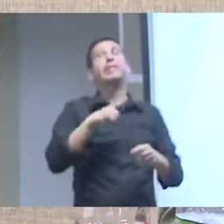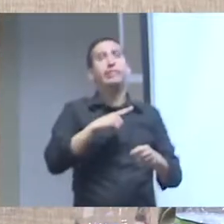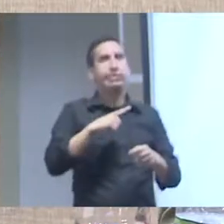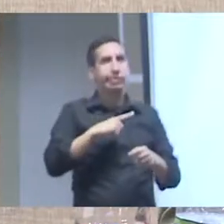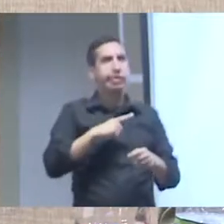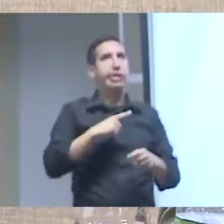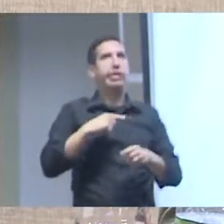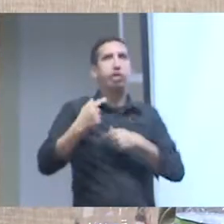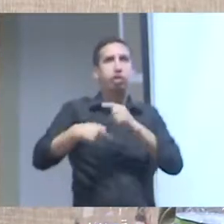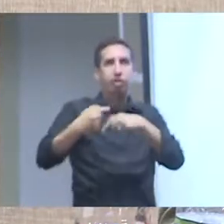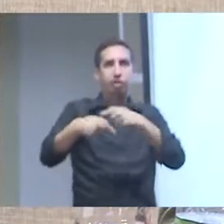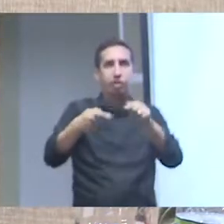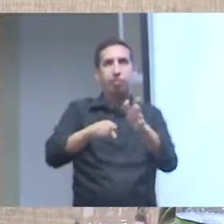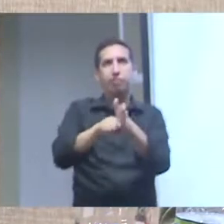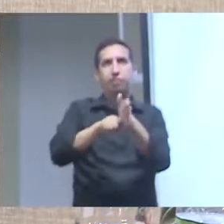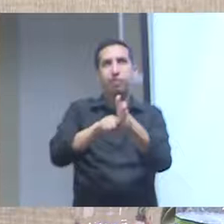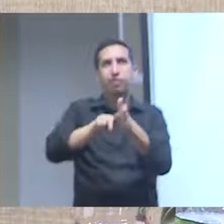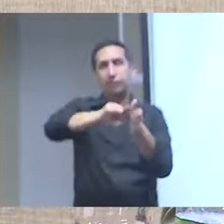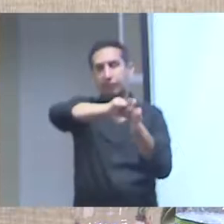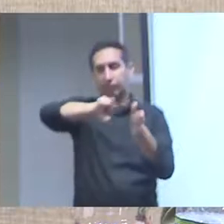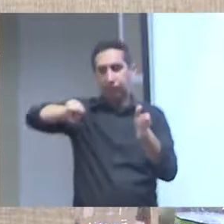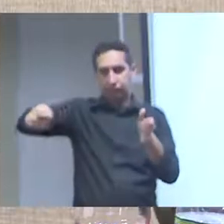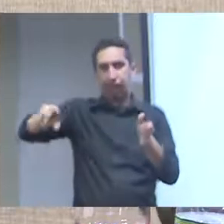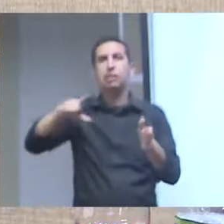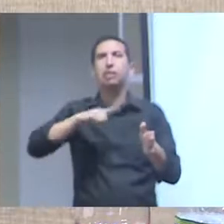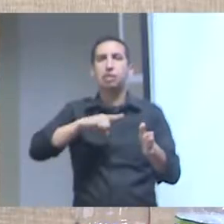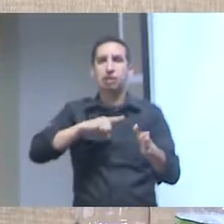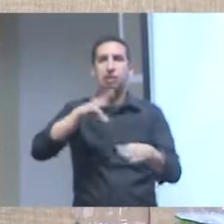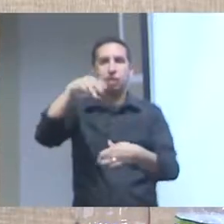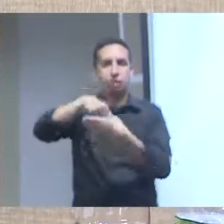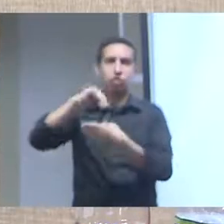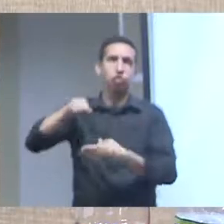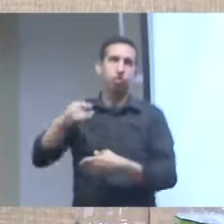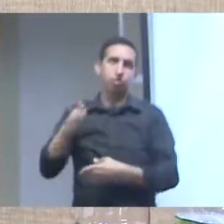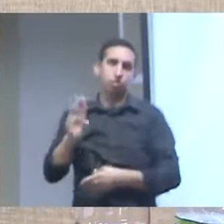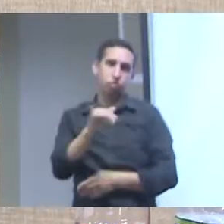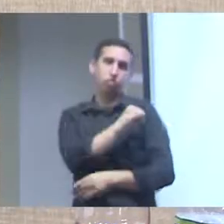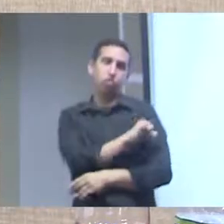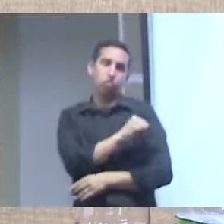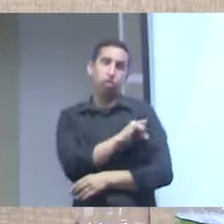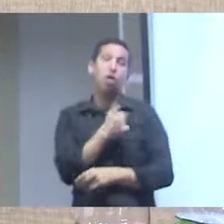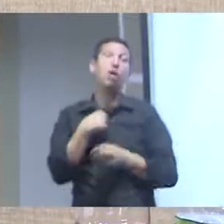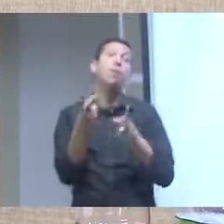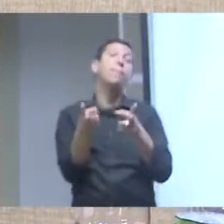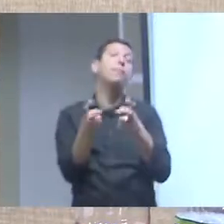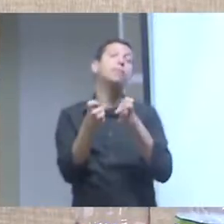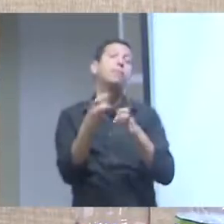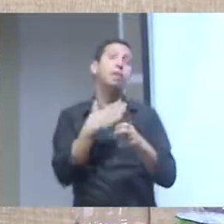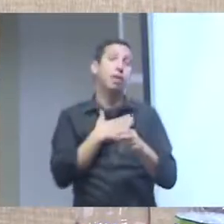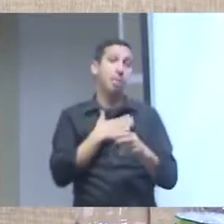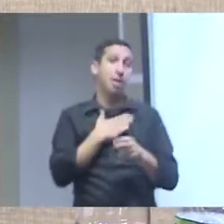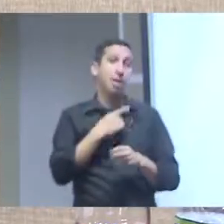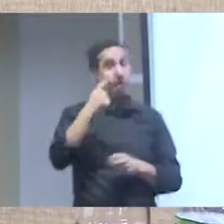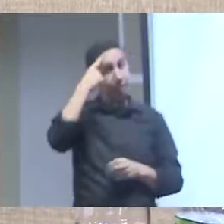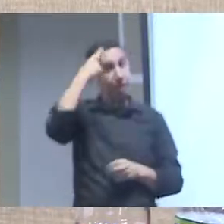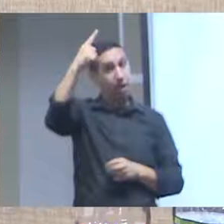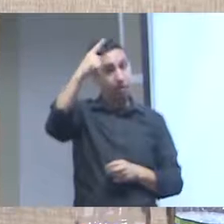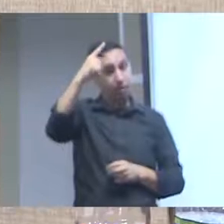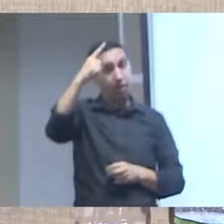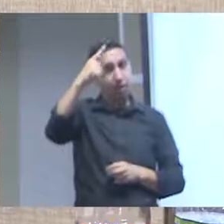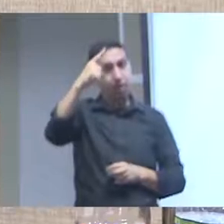Janeiro e eu percebi a minha ideia era que as gerações mais novas os pesquisadores mais novos eles iam